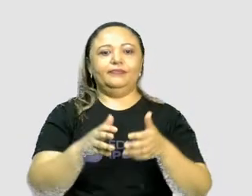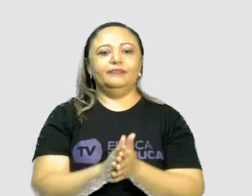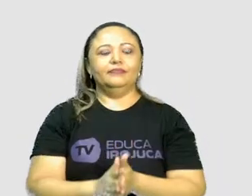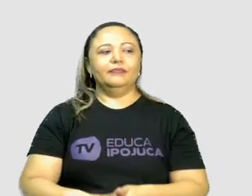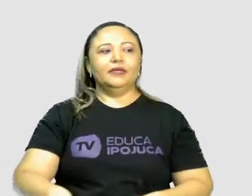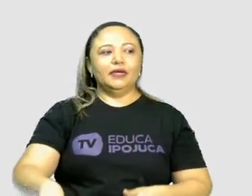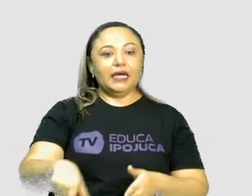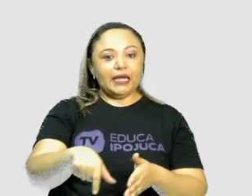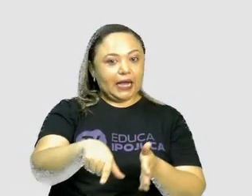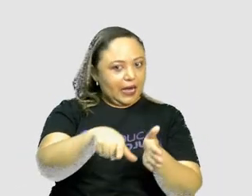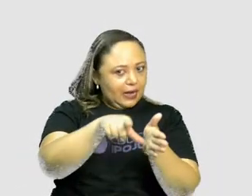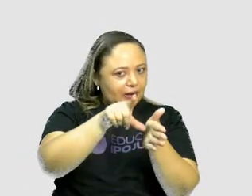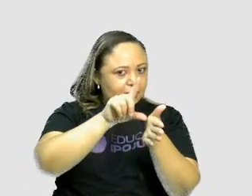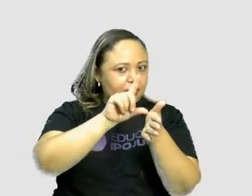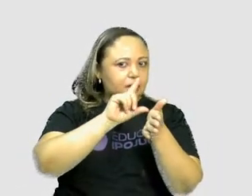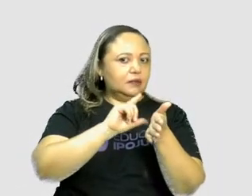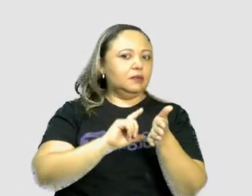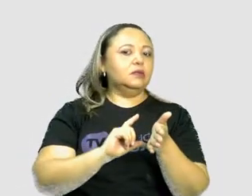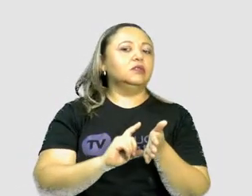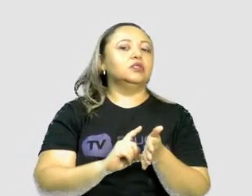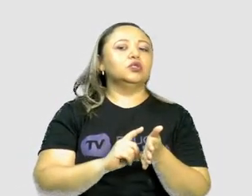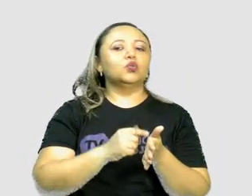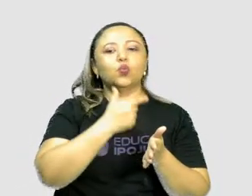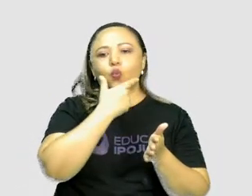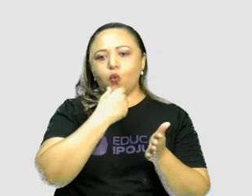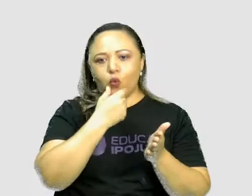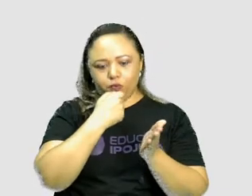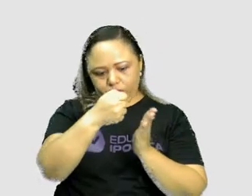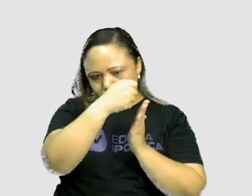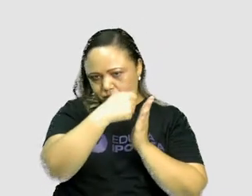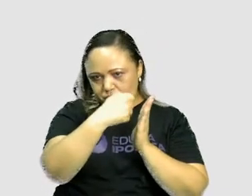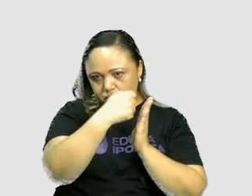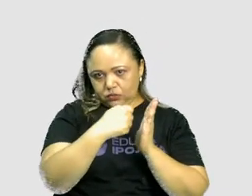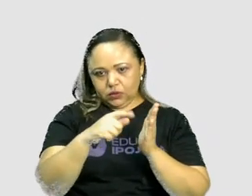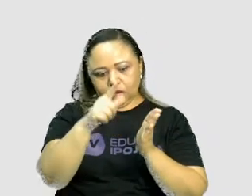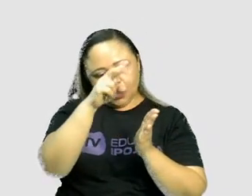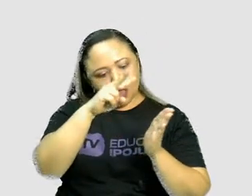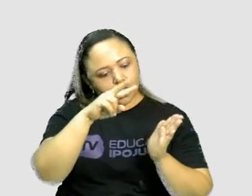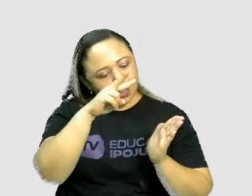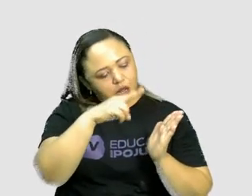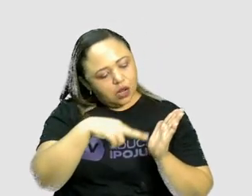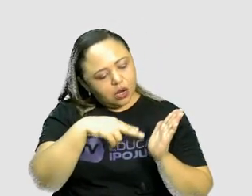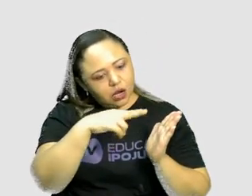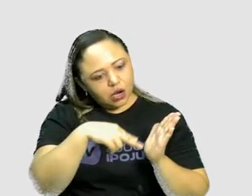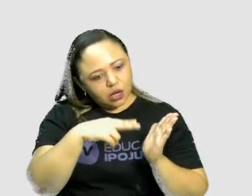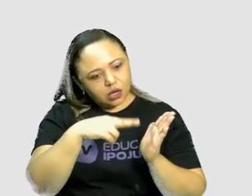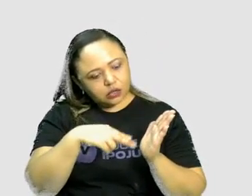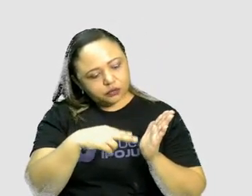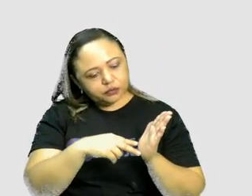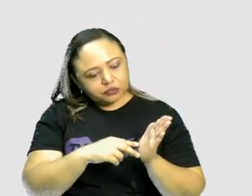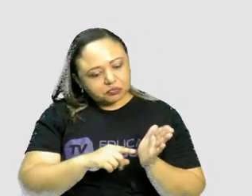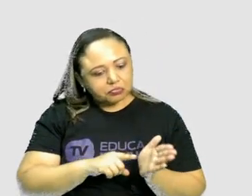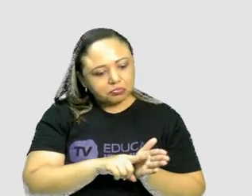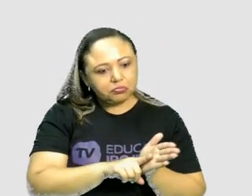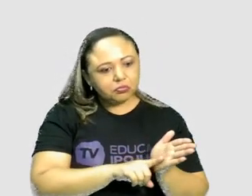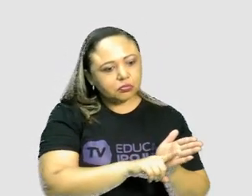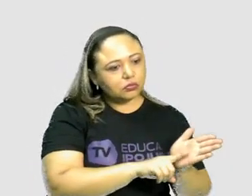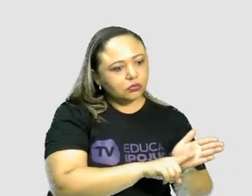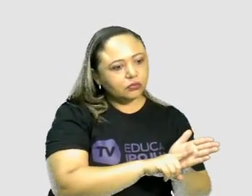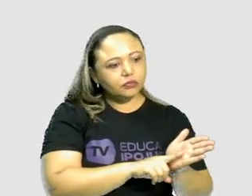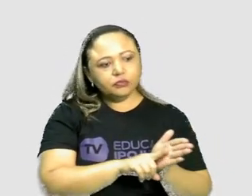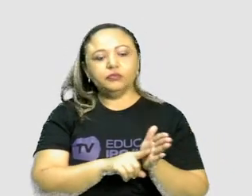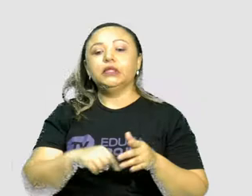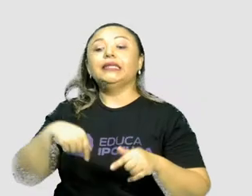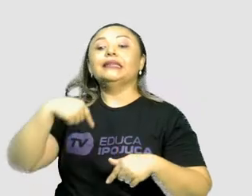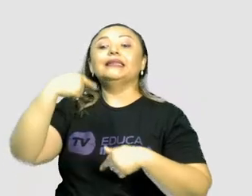antes ele ler sobre aquele assunto, sem buscar informação. Primeiro ele busca informação para depois produzir a